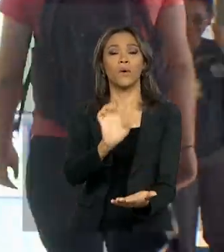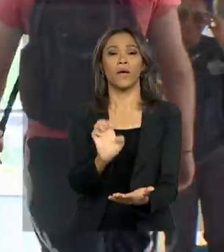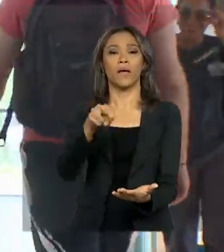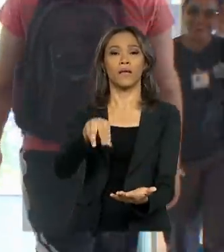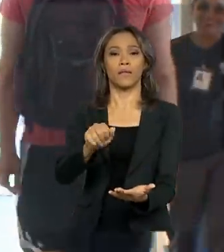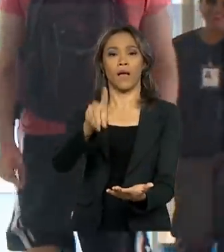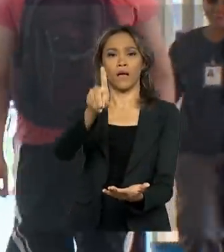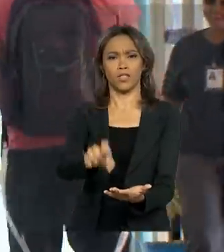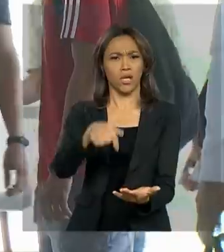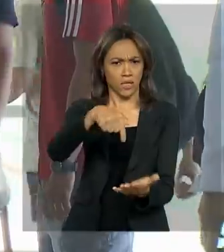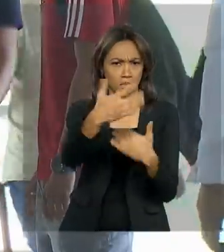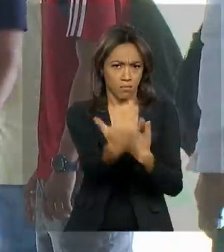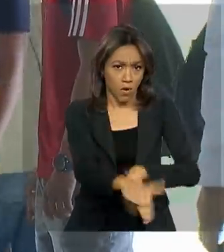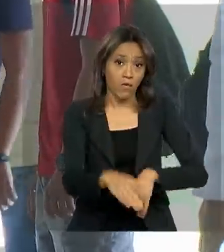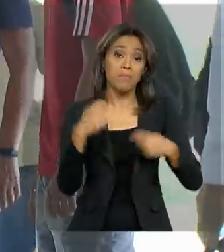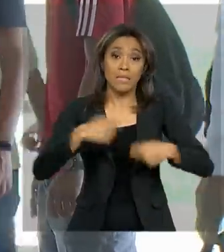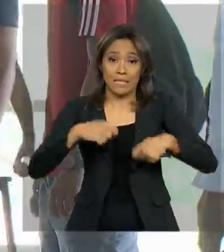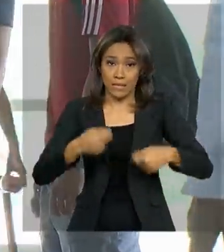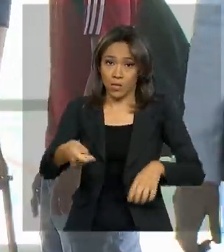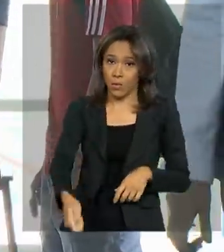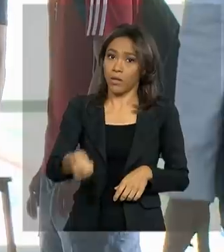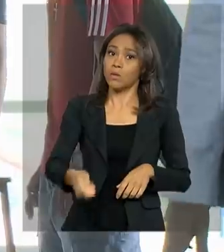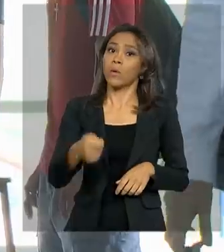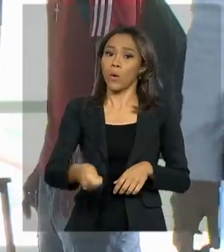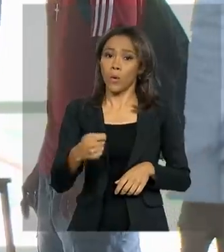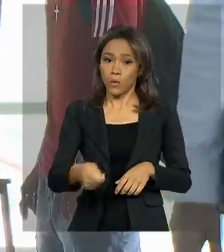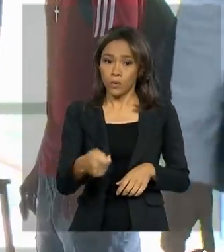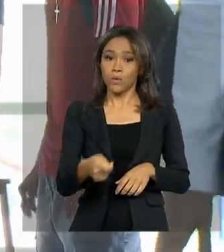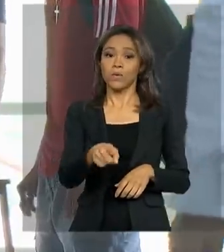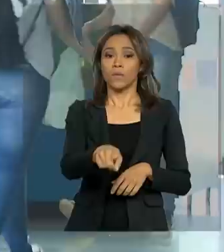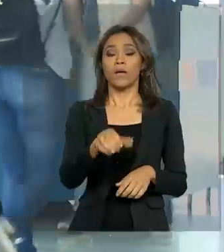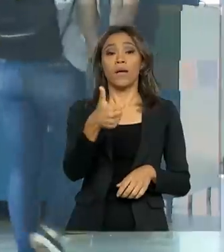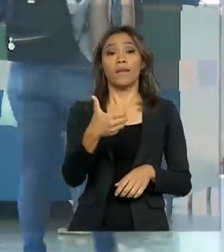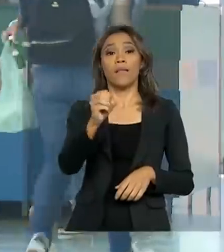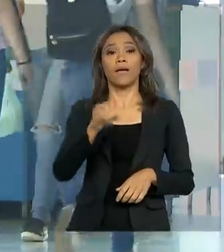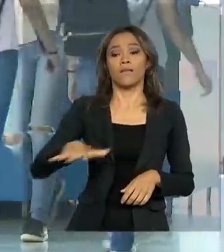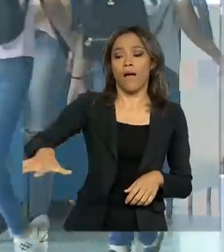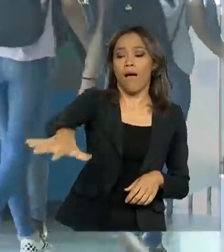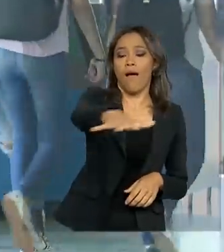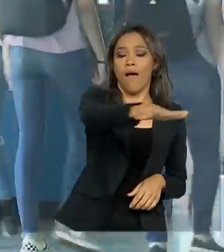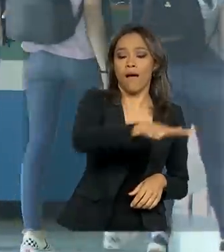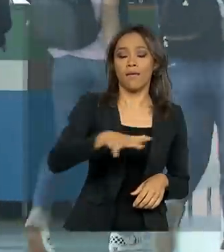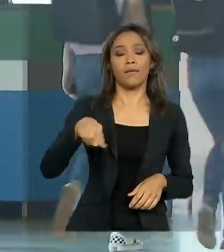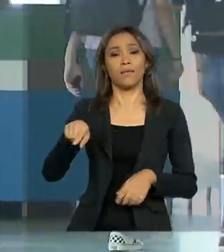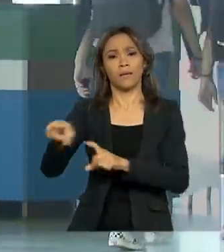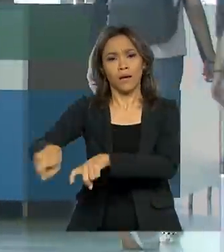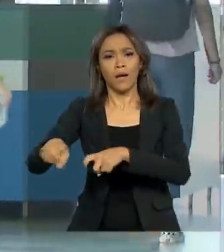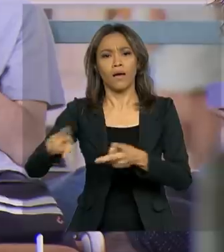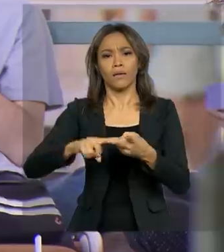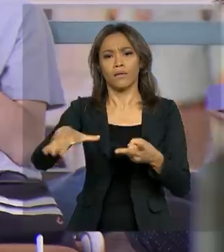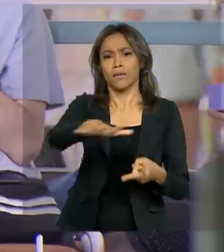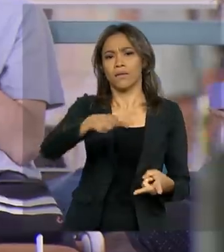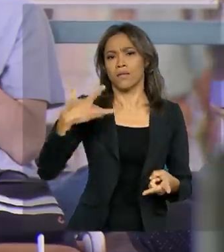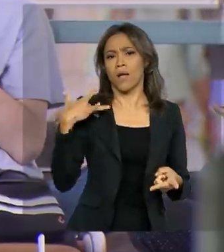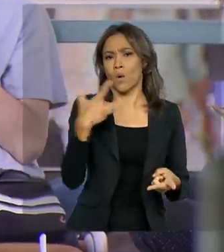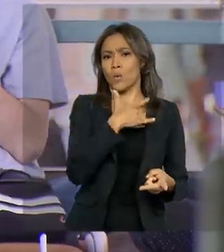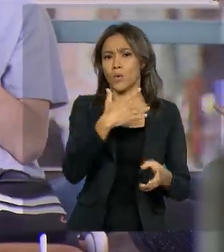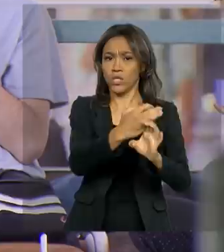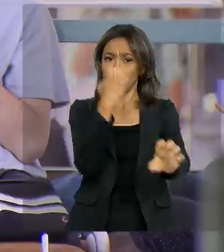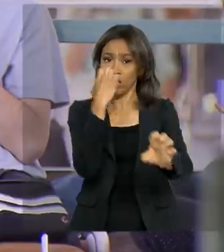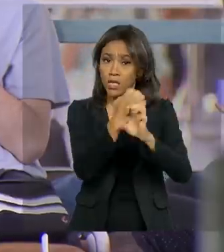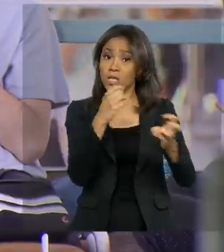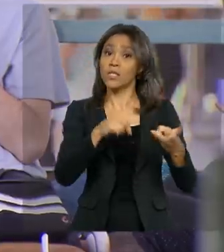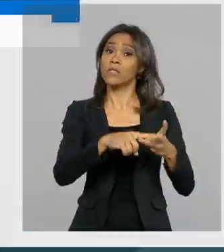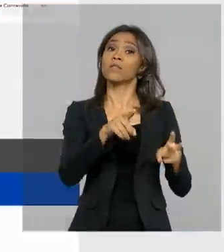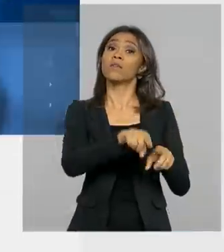obrigatório para quem está concluindo o ensino superior em 10 áreas do conhecimento, como ciências agrárias, da saúde, engenharias e